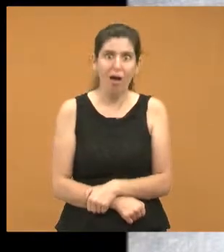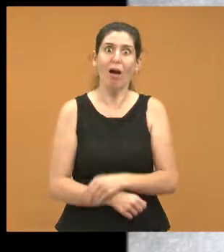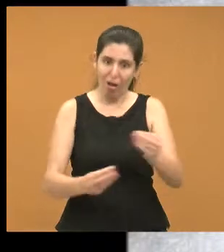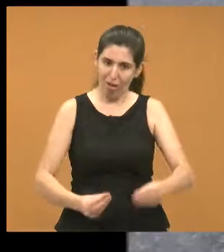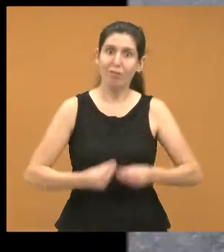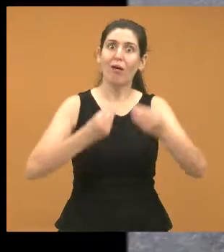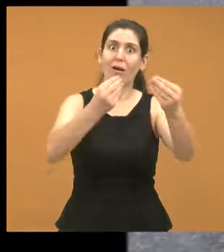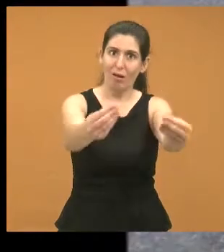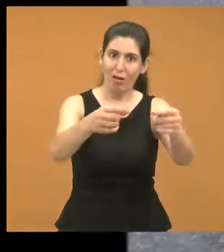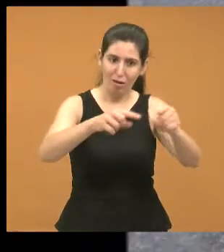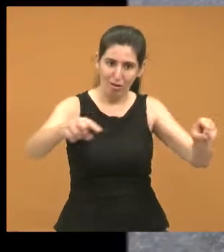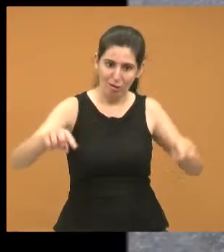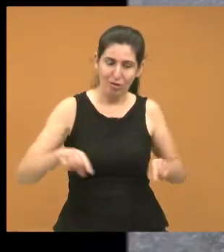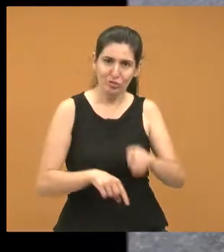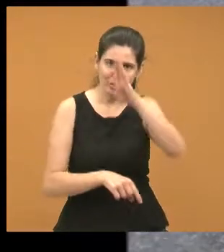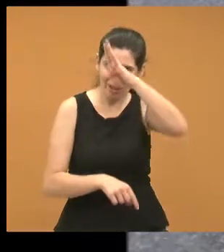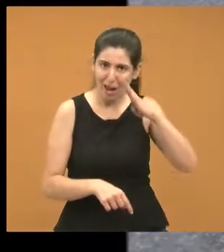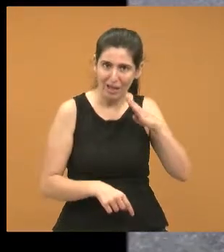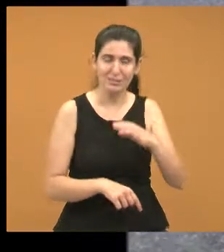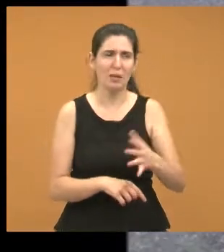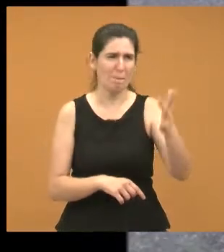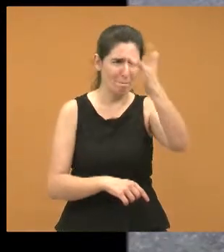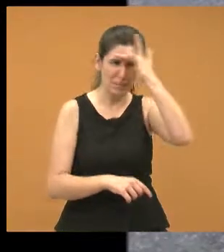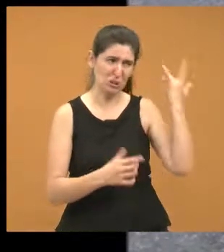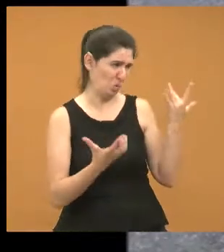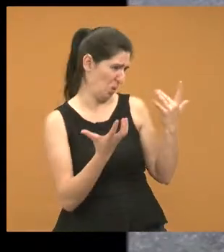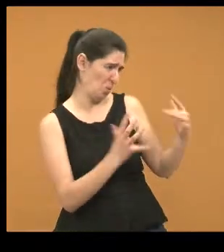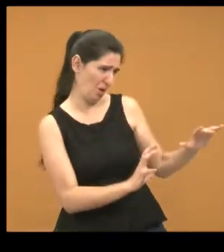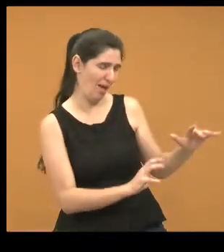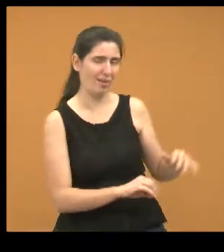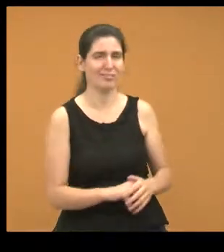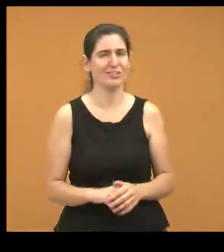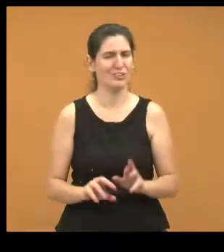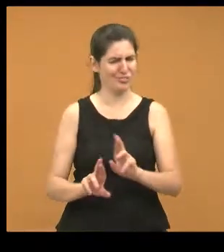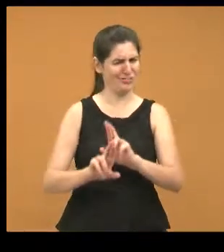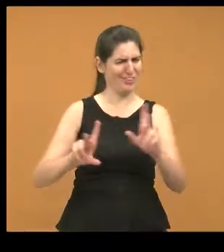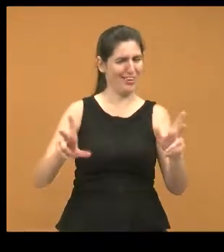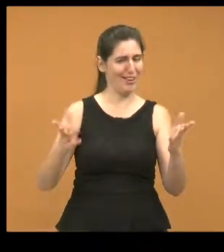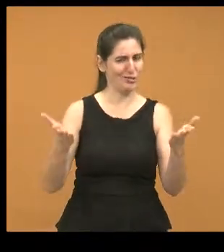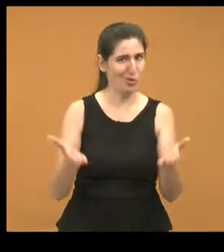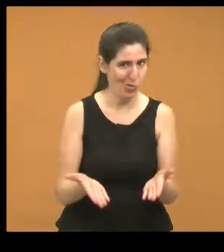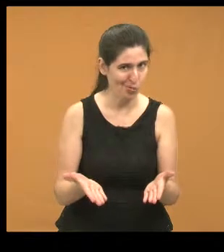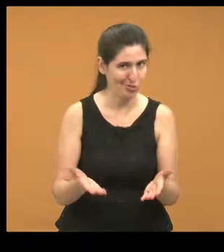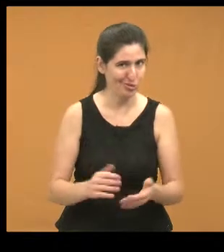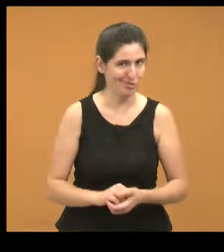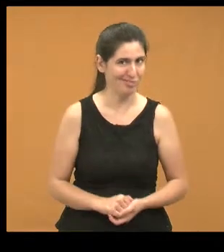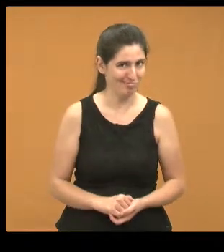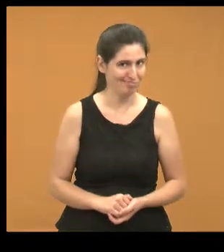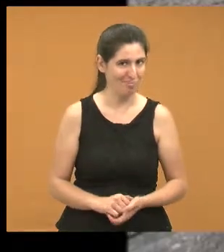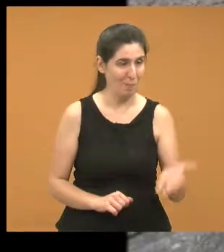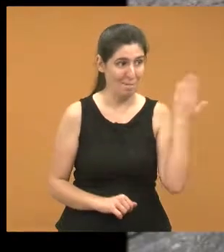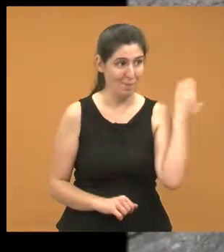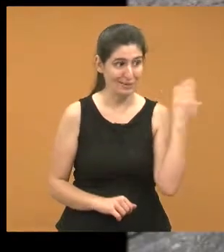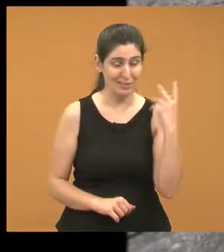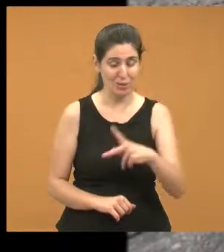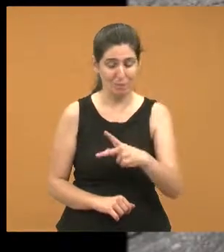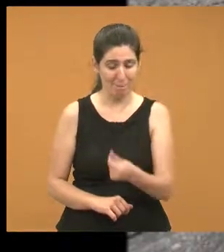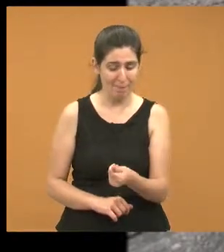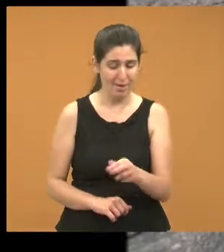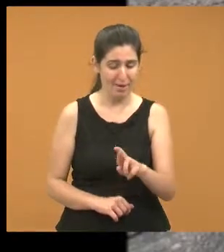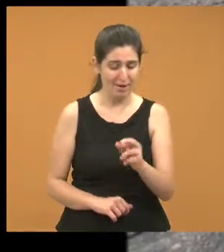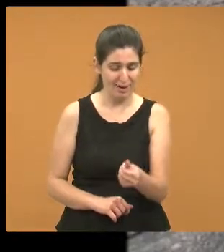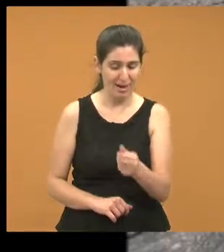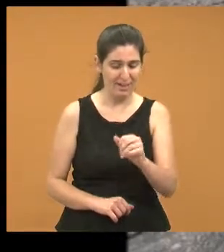ele foi ver, quando ele chegou perto, ele não quero, eu despeço. Então, para você ver que nós morávamos em um bairro ali, sem valor nenhum, o Jardim Paraíso era considerado como a